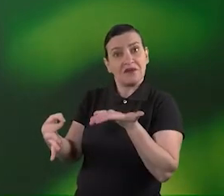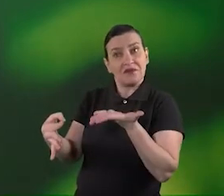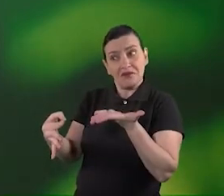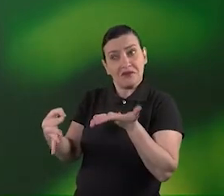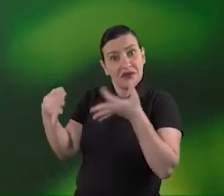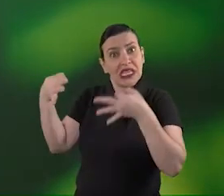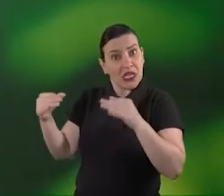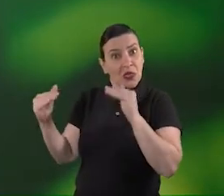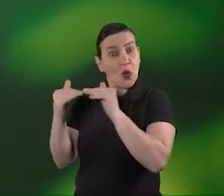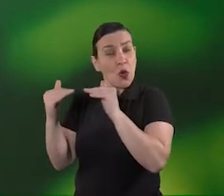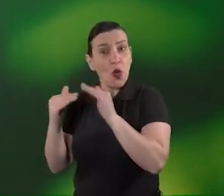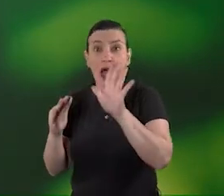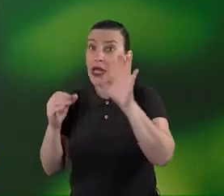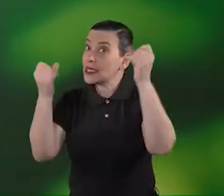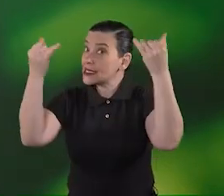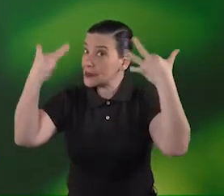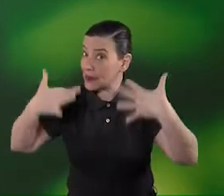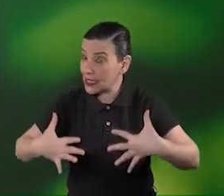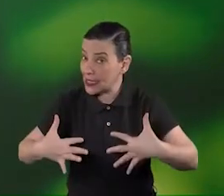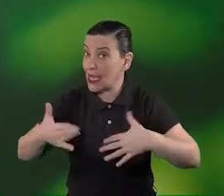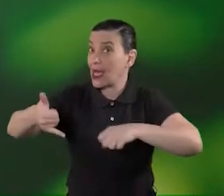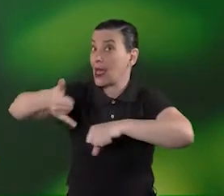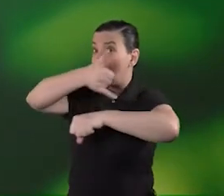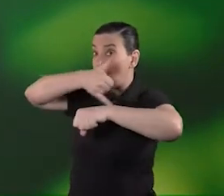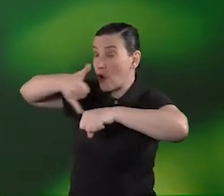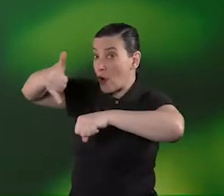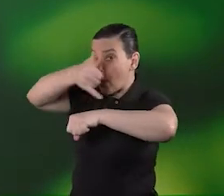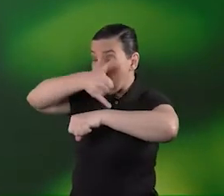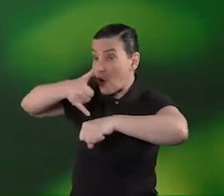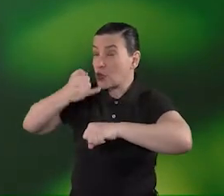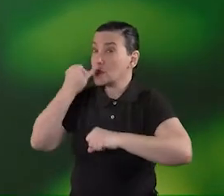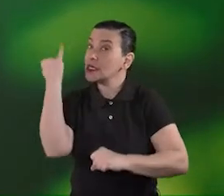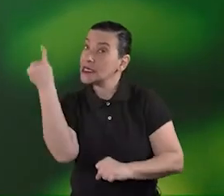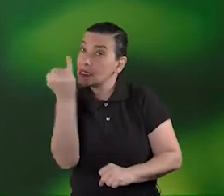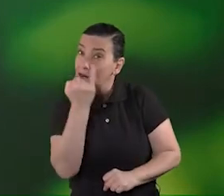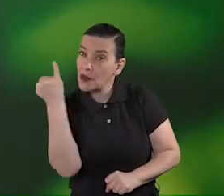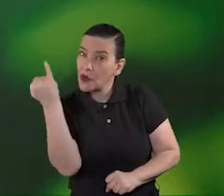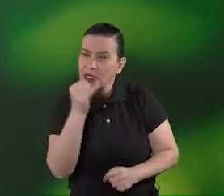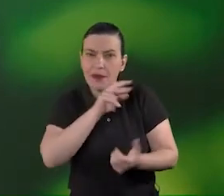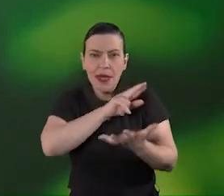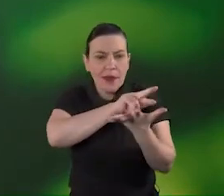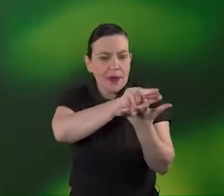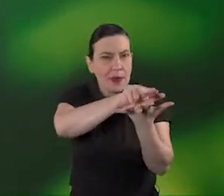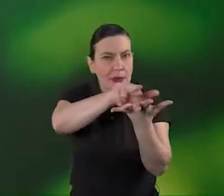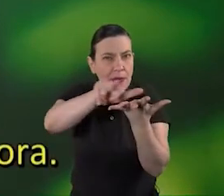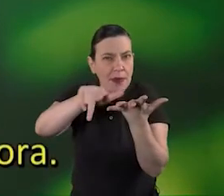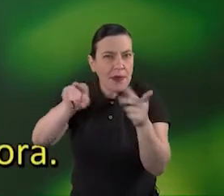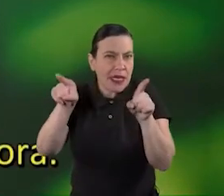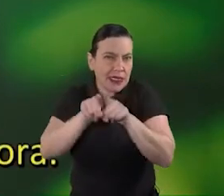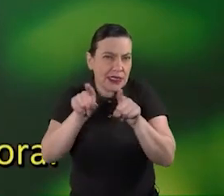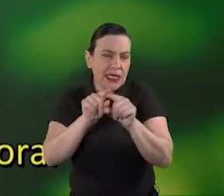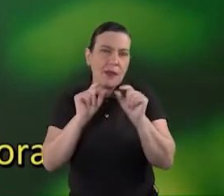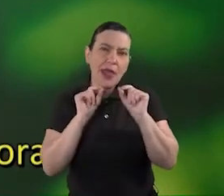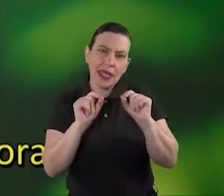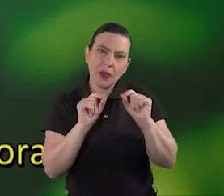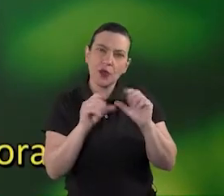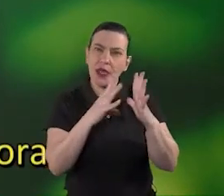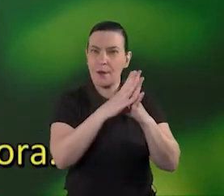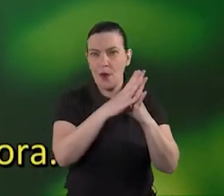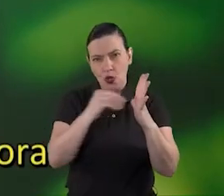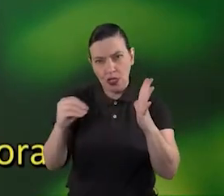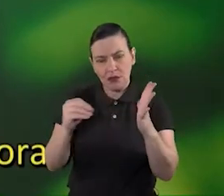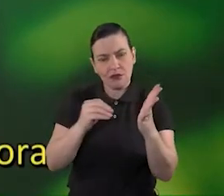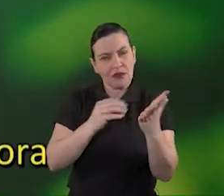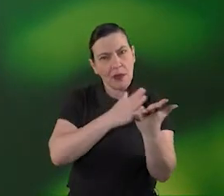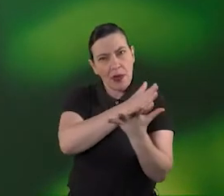explicar como muitos óleos essenciais muitas vezes há diferentes espécies e diferentes quimiotipos isso também ocorre